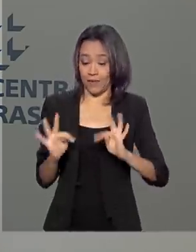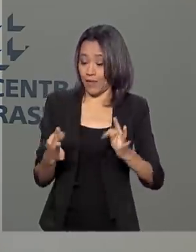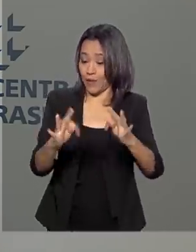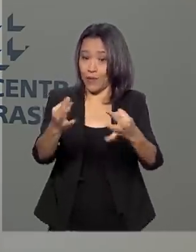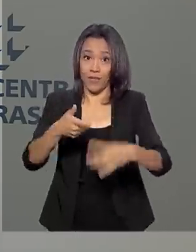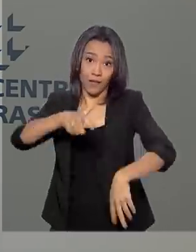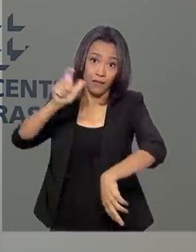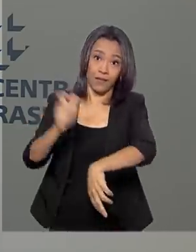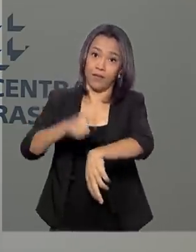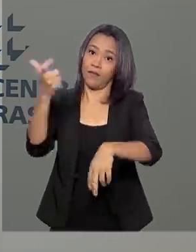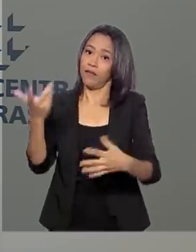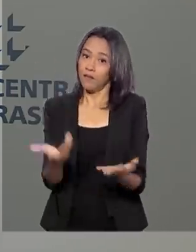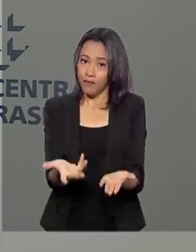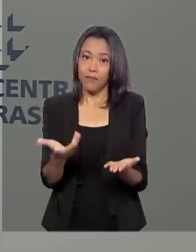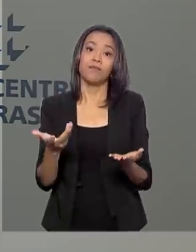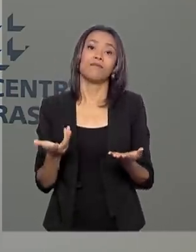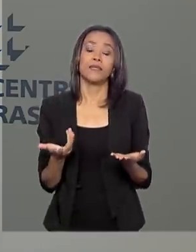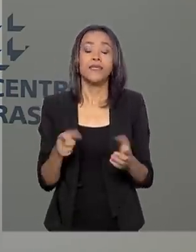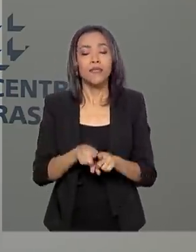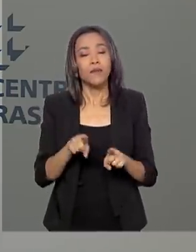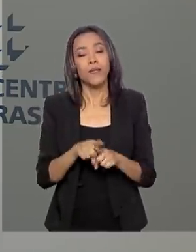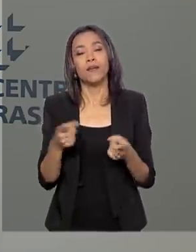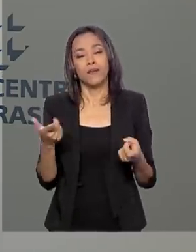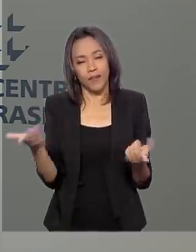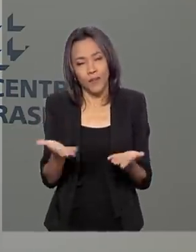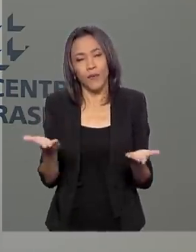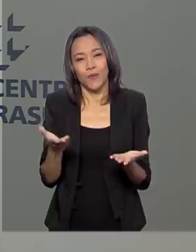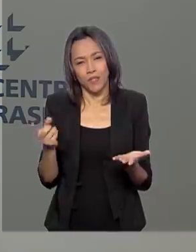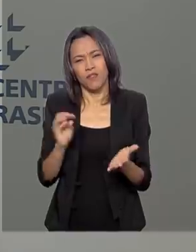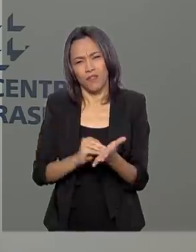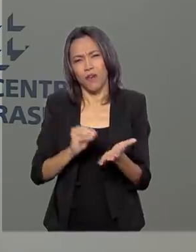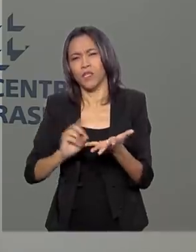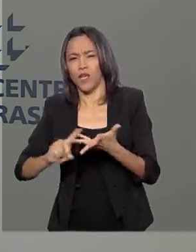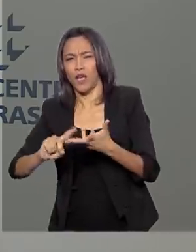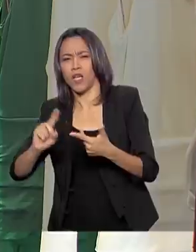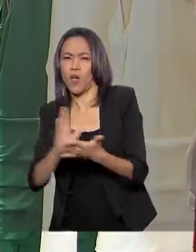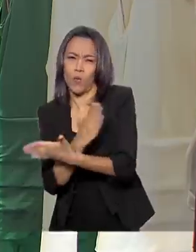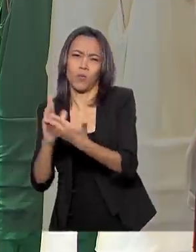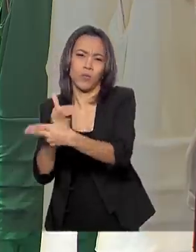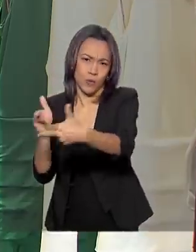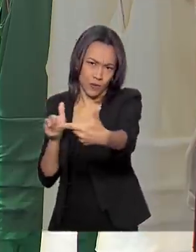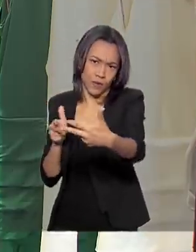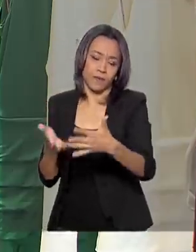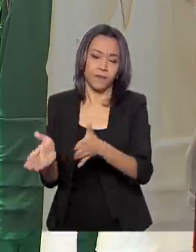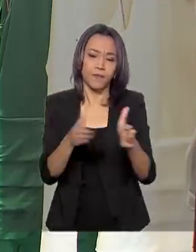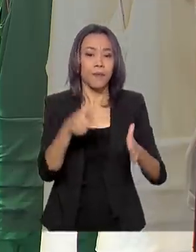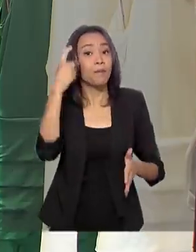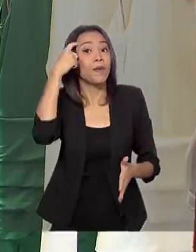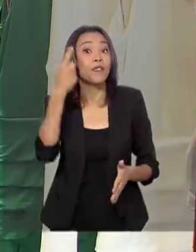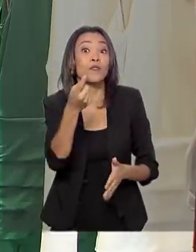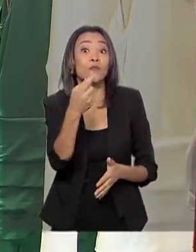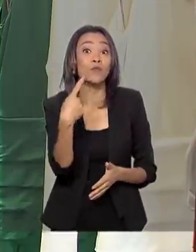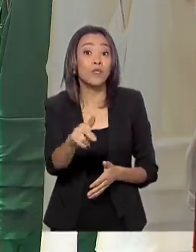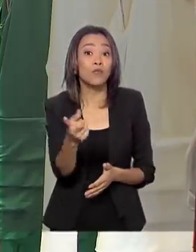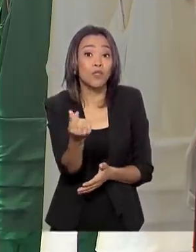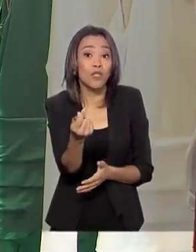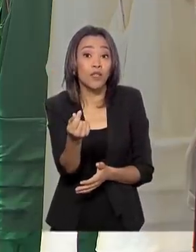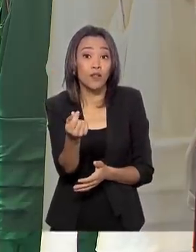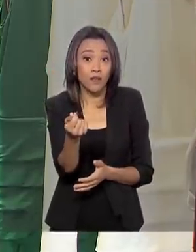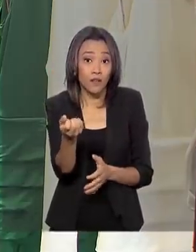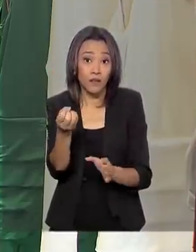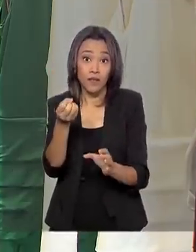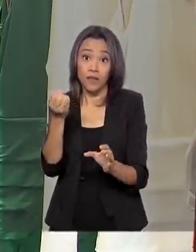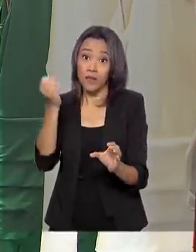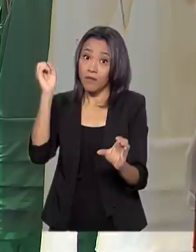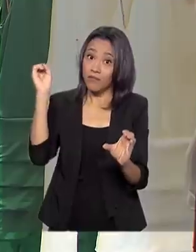velocidade e de algumas lacunas que hoje existem nos vários instrumentos existentes. Imagina o seu dinheiro entrando na